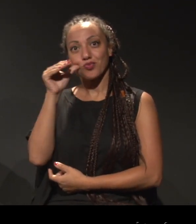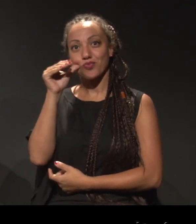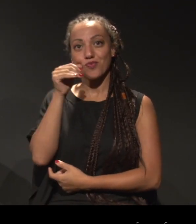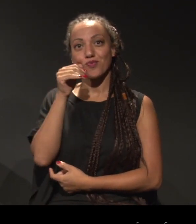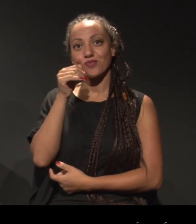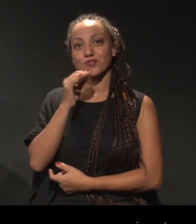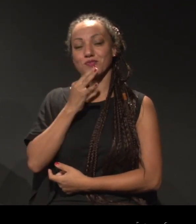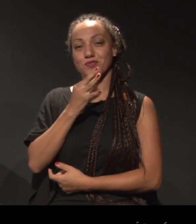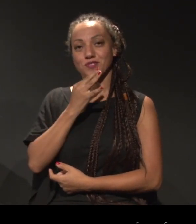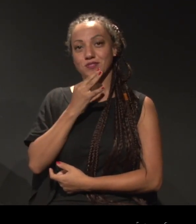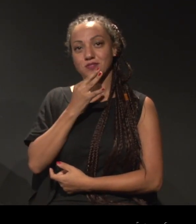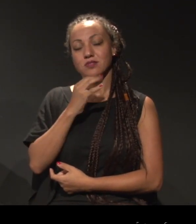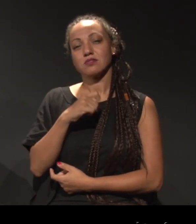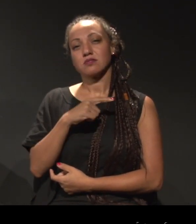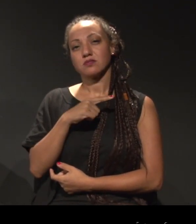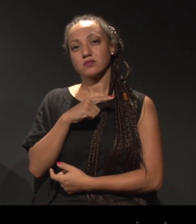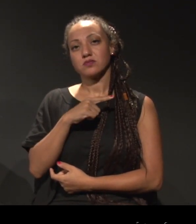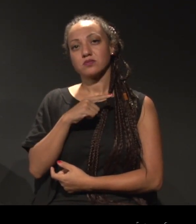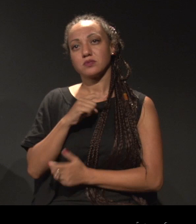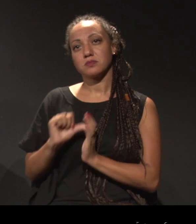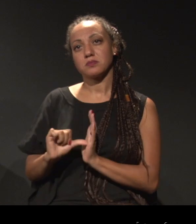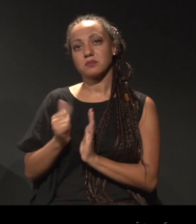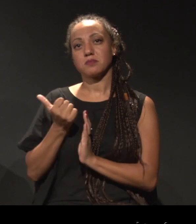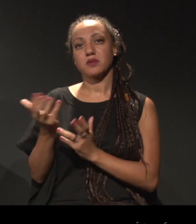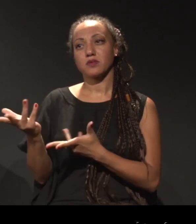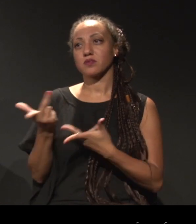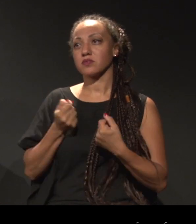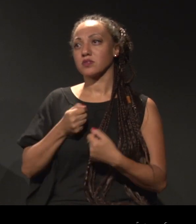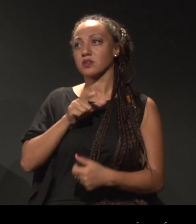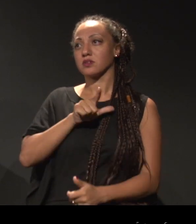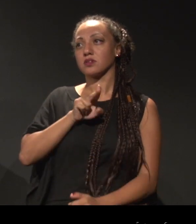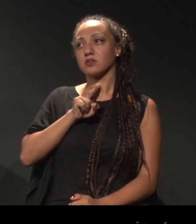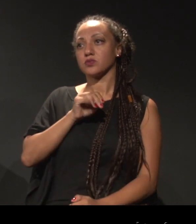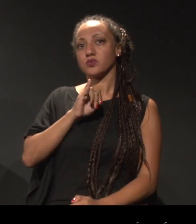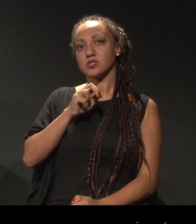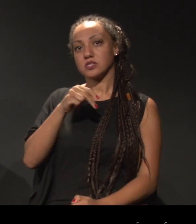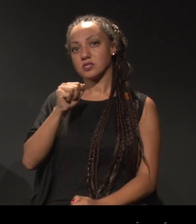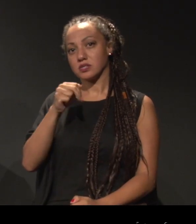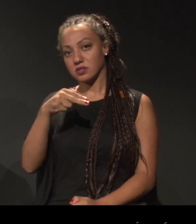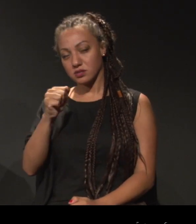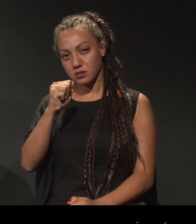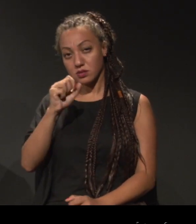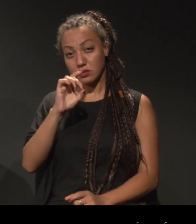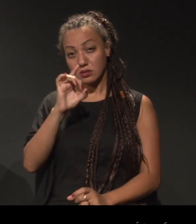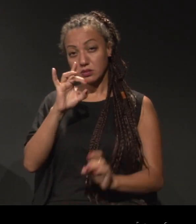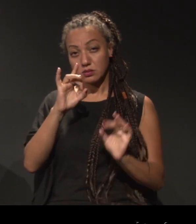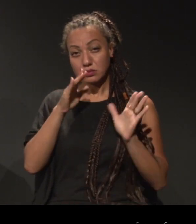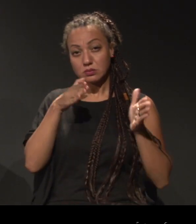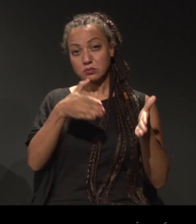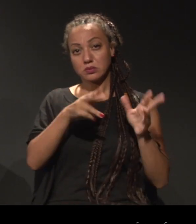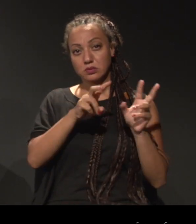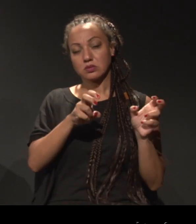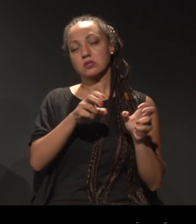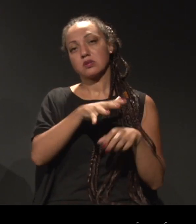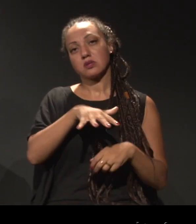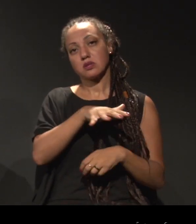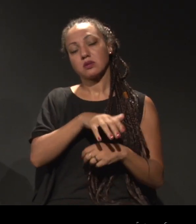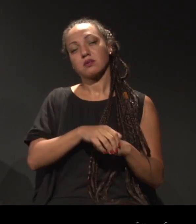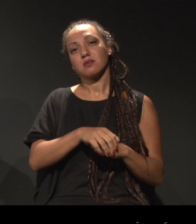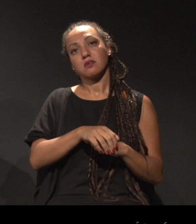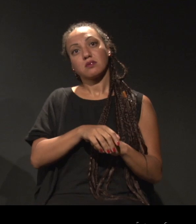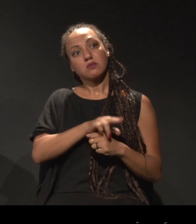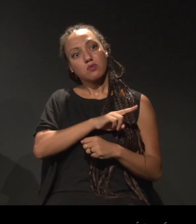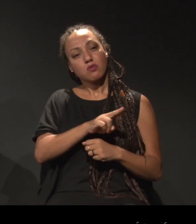por te conhecer. A gente teve a nossa primeira convidada, que foi a Luciane Ramos, especialista da área. E seu nome surgiu com muita